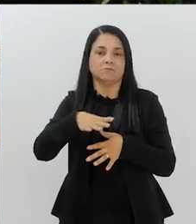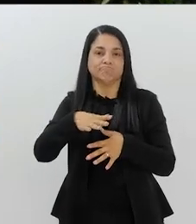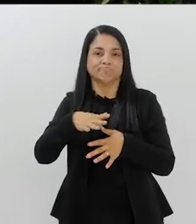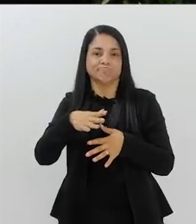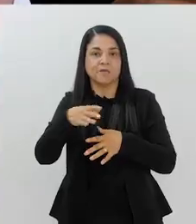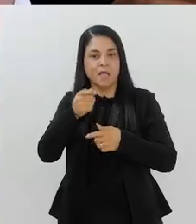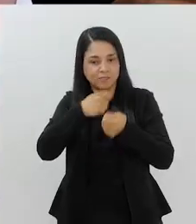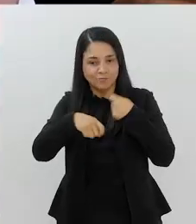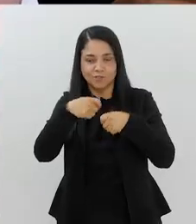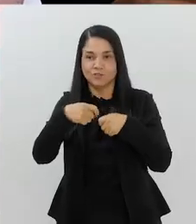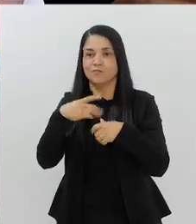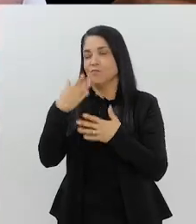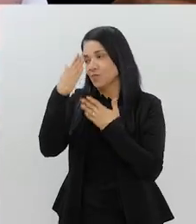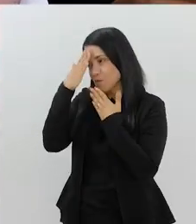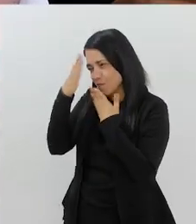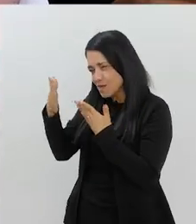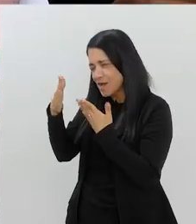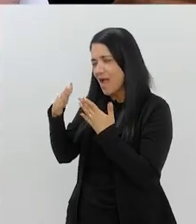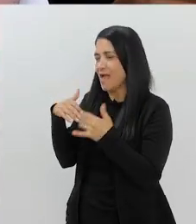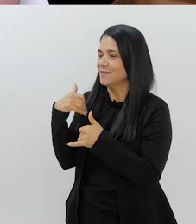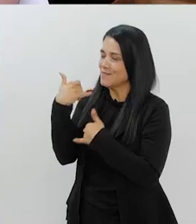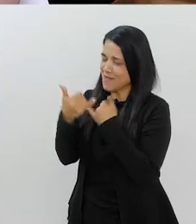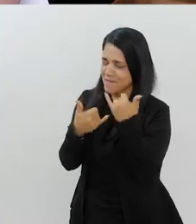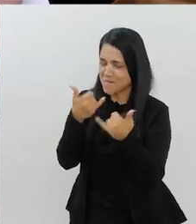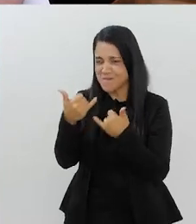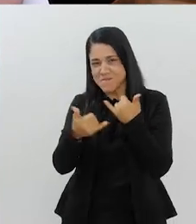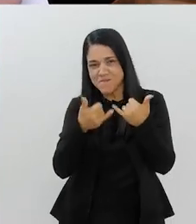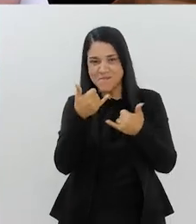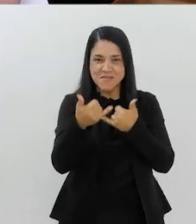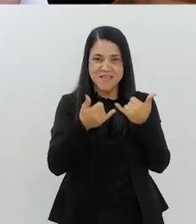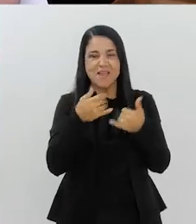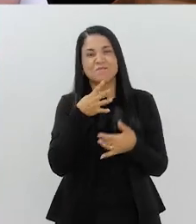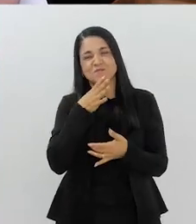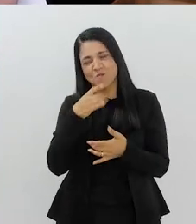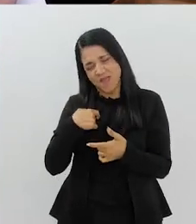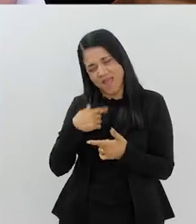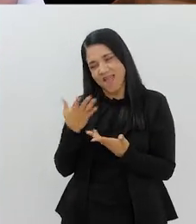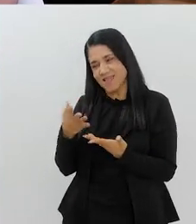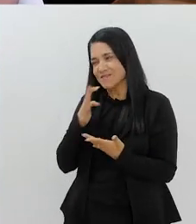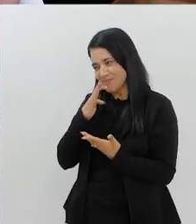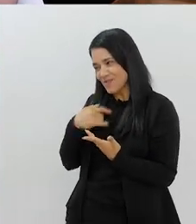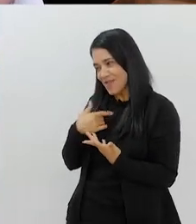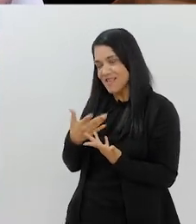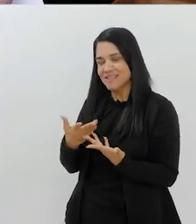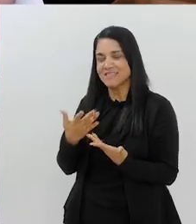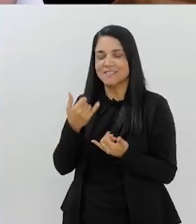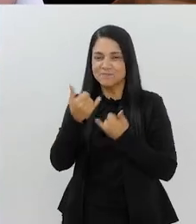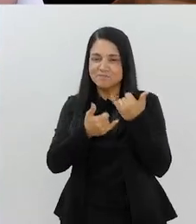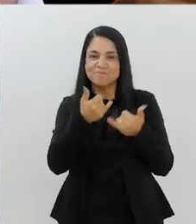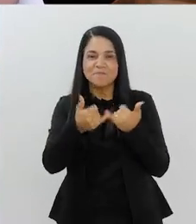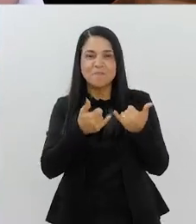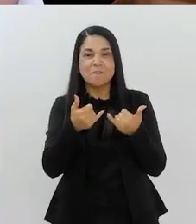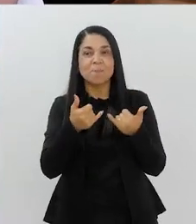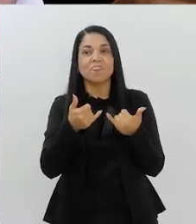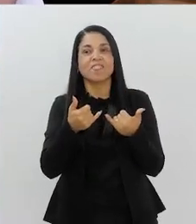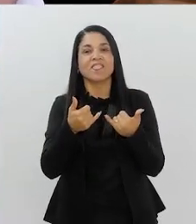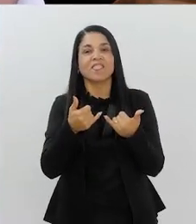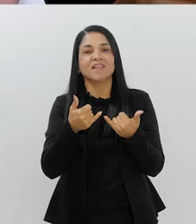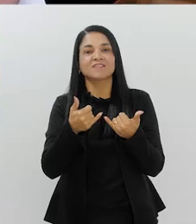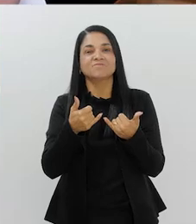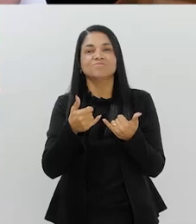também? Obrigado, Rui. Era só para dar uma descontração. O João Spim conhece, você também. Era só para descontrair, galera.